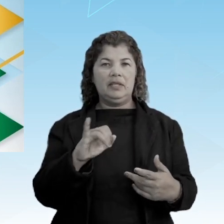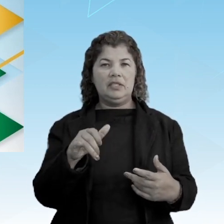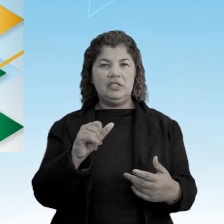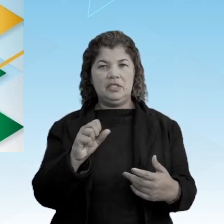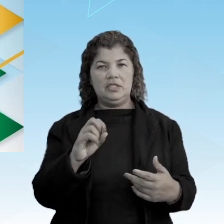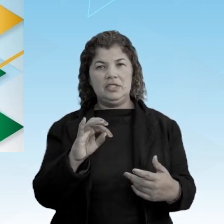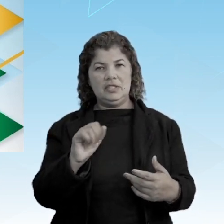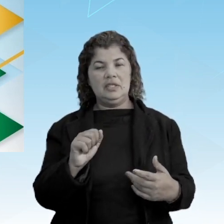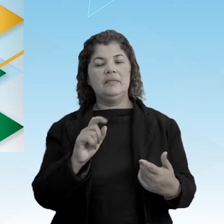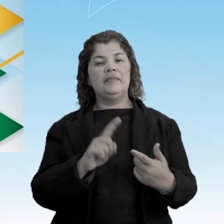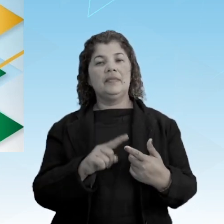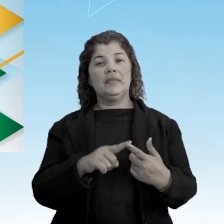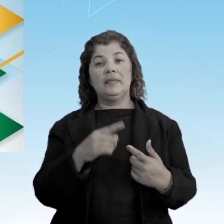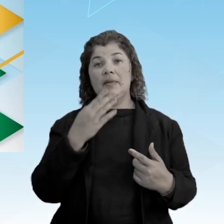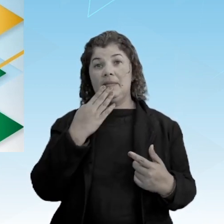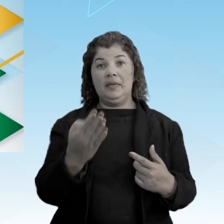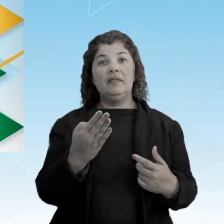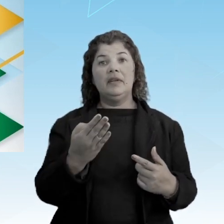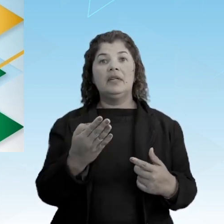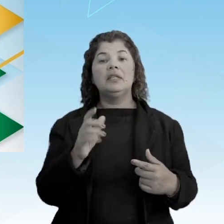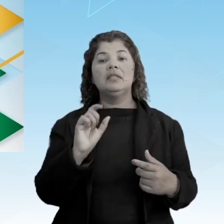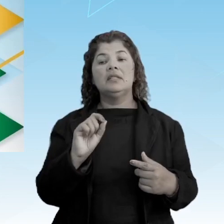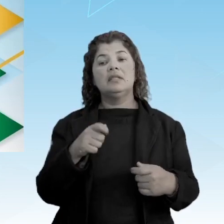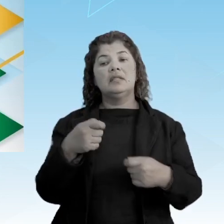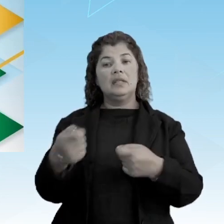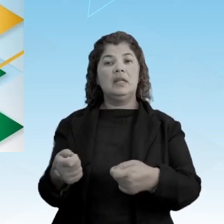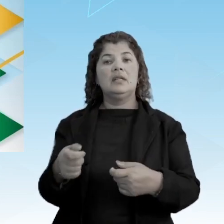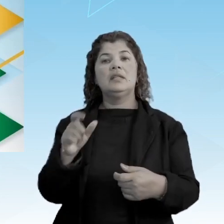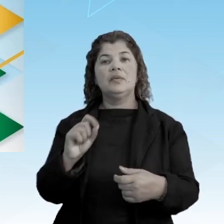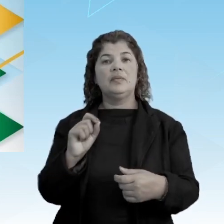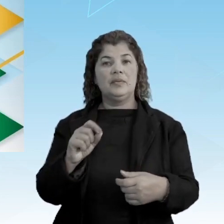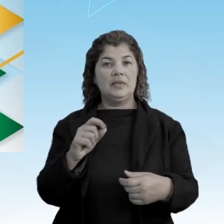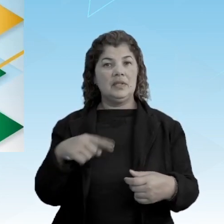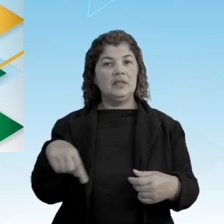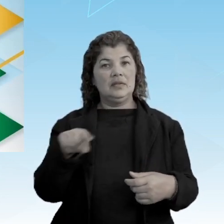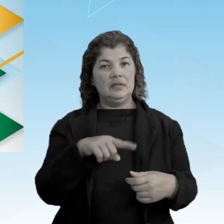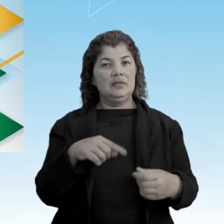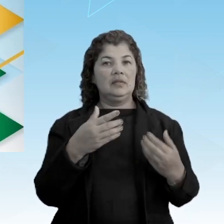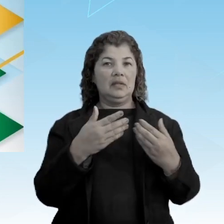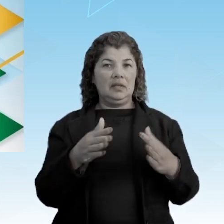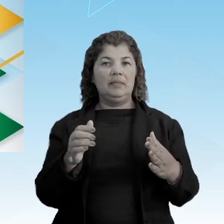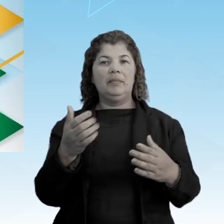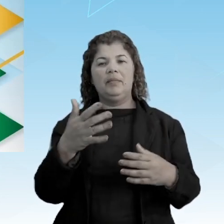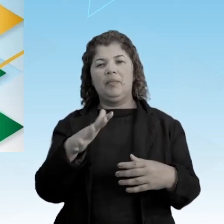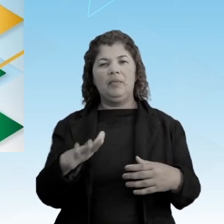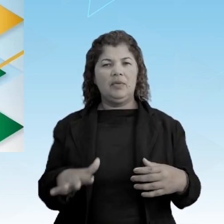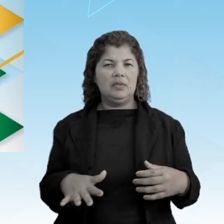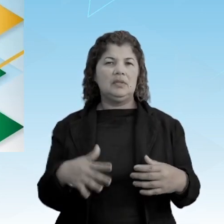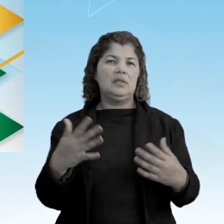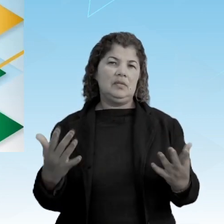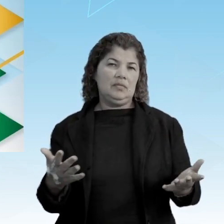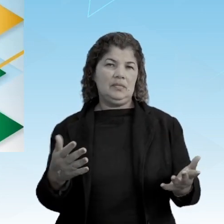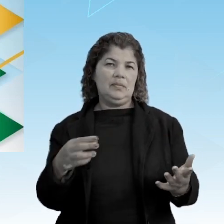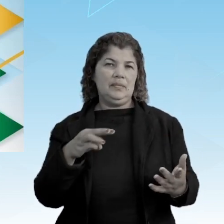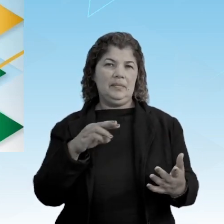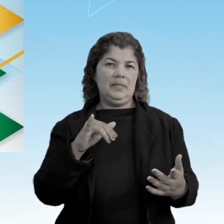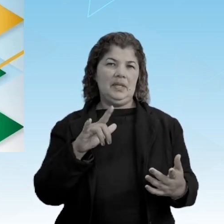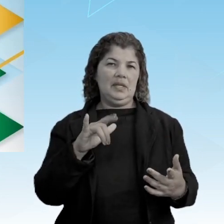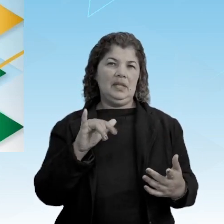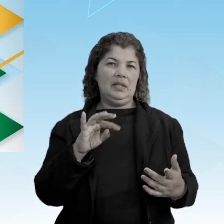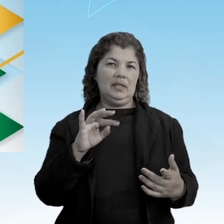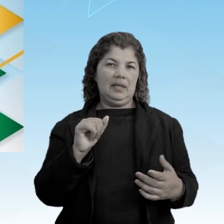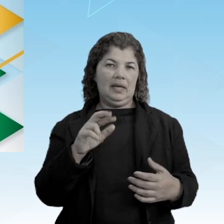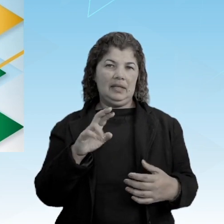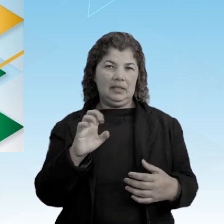preferência dada a eles quando havia promoção de militares. Em